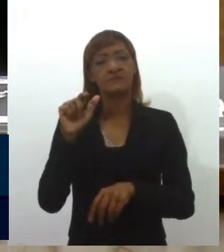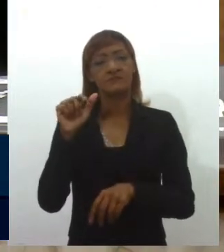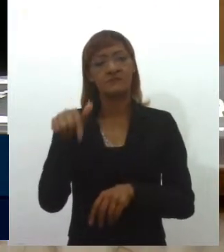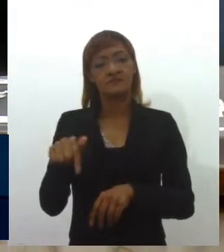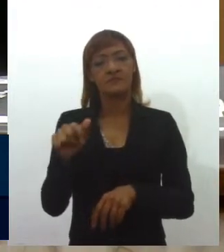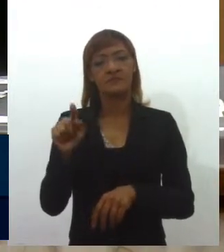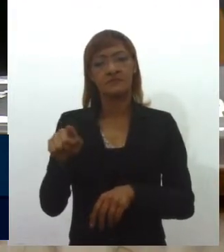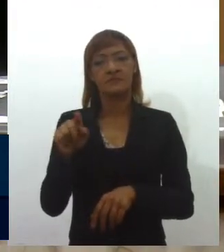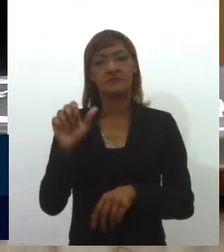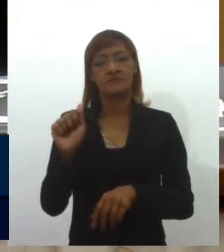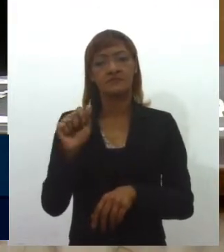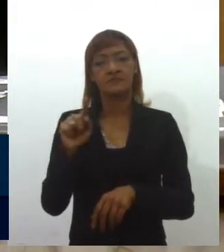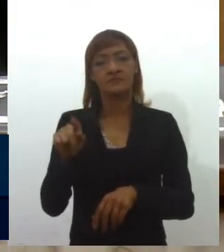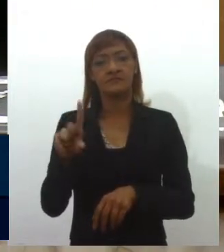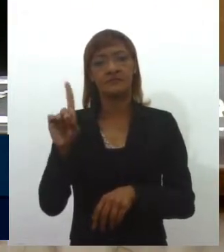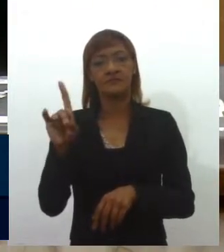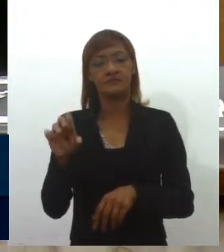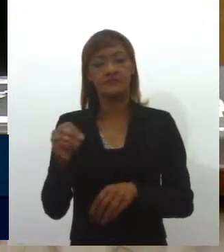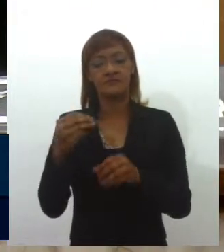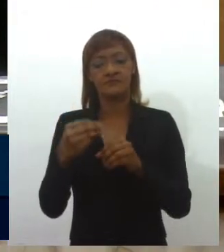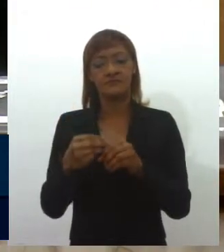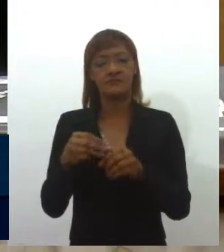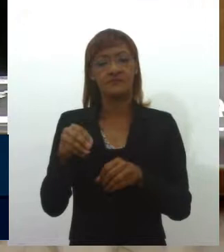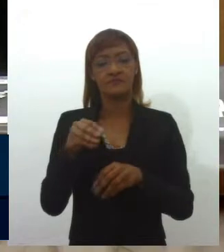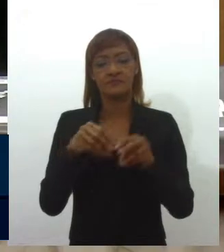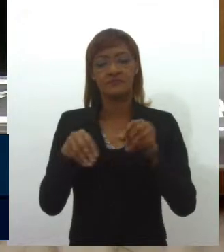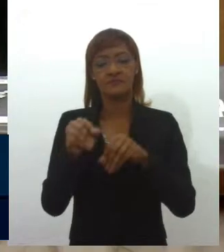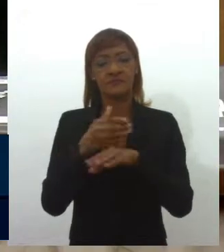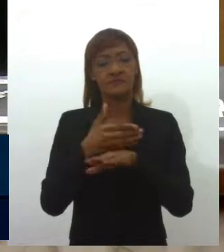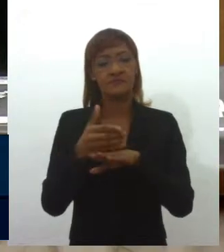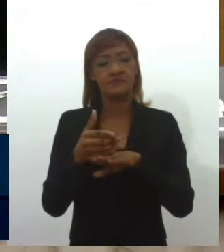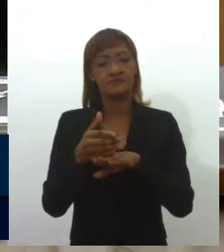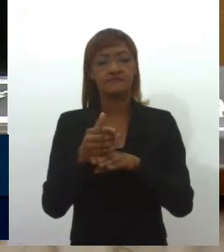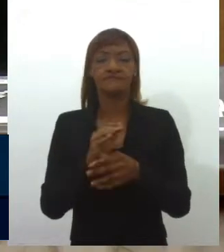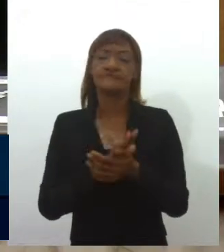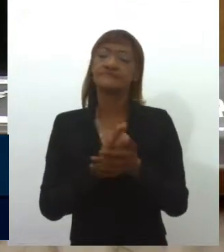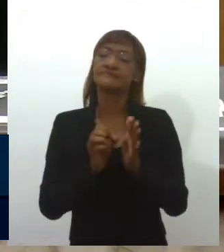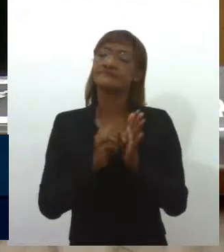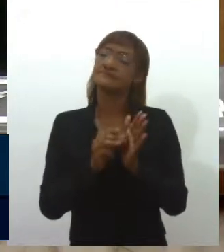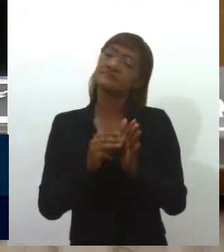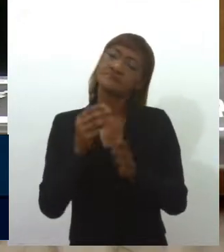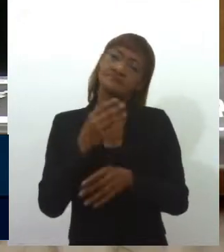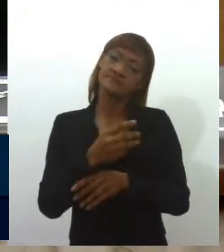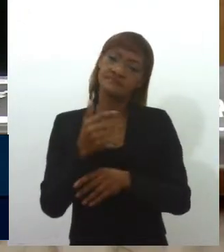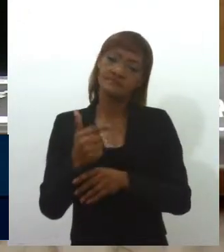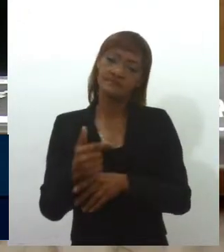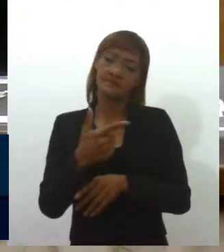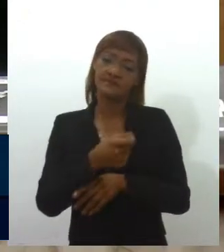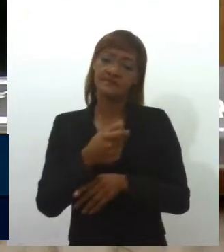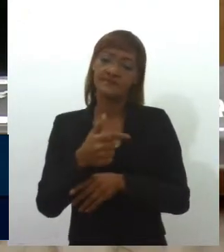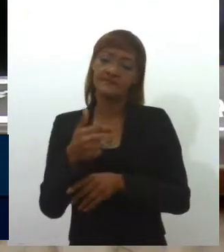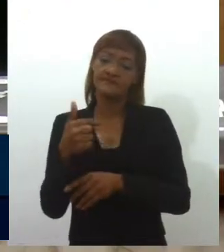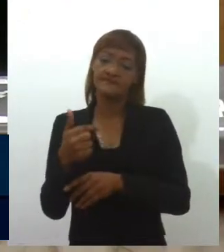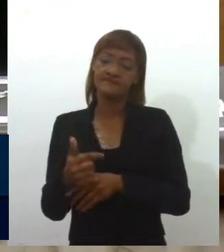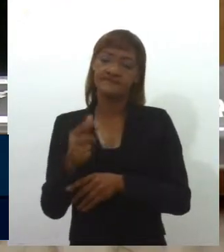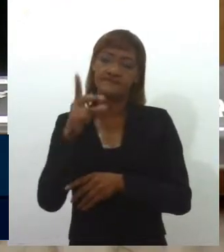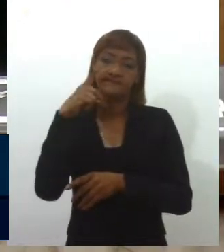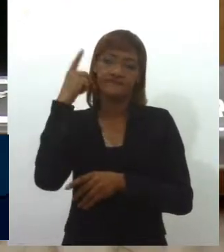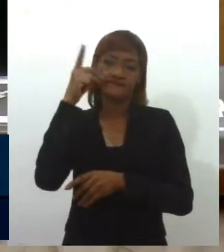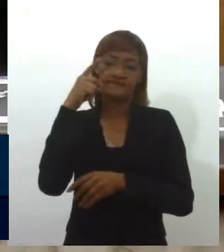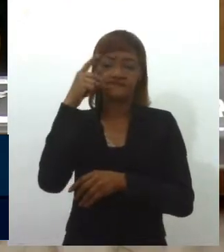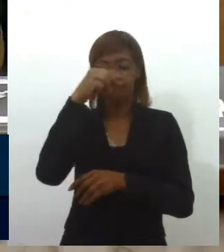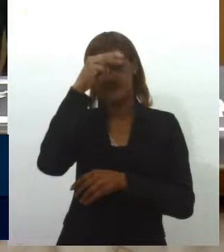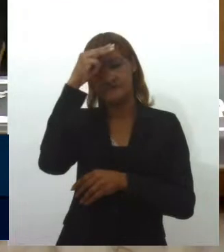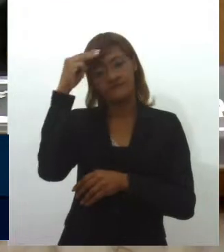Indicação número 32-2022, de autoria da deputada Maria